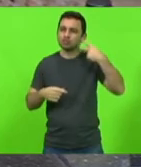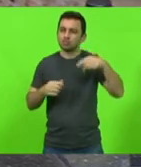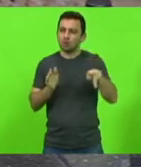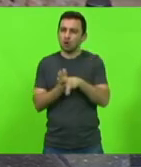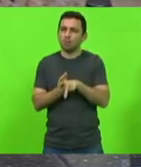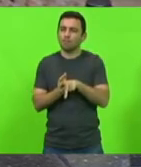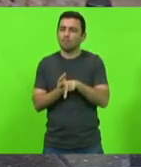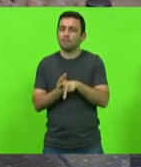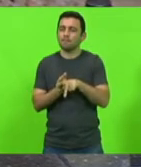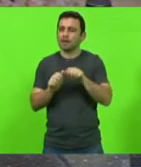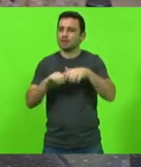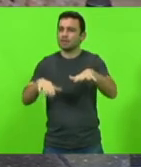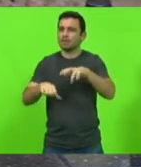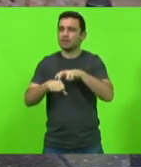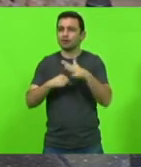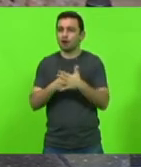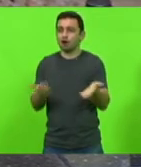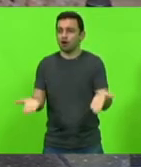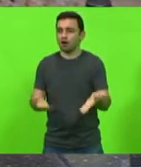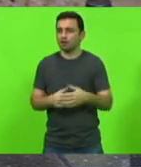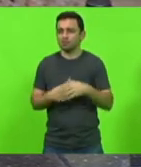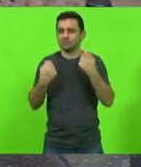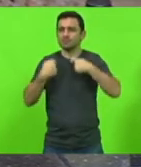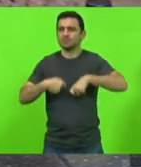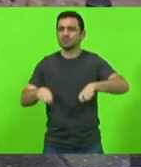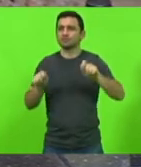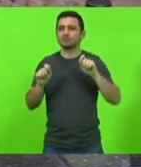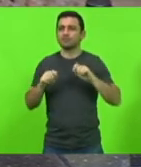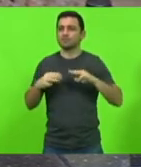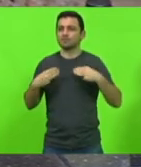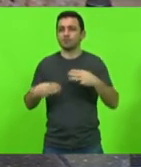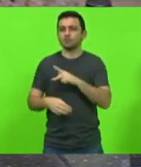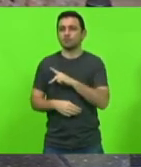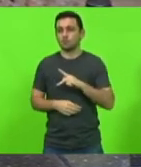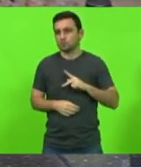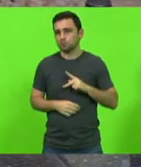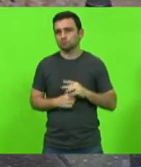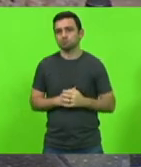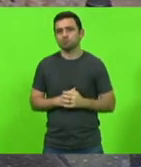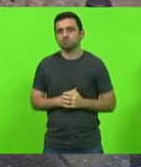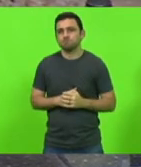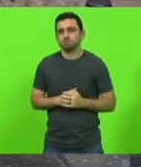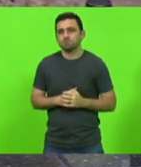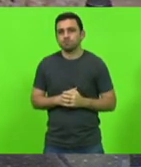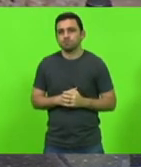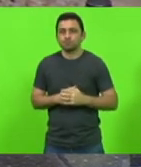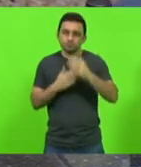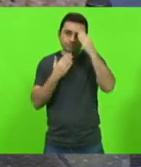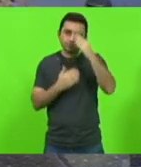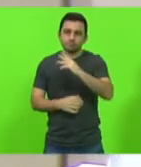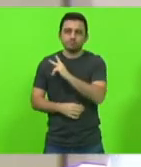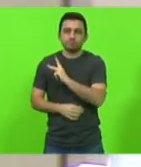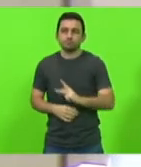totalmente desnecessário o que o Ministério Público está fazendo com esse prefeito obrigado presidente